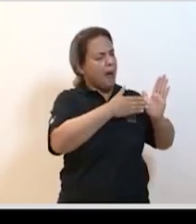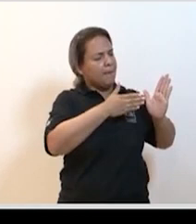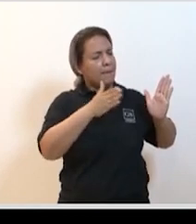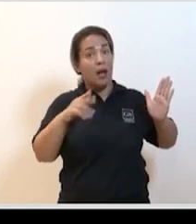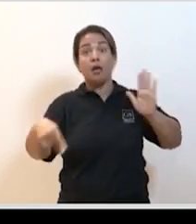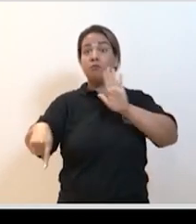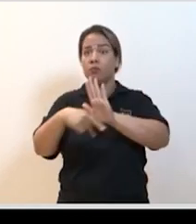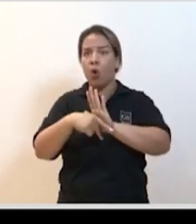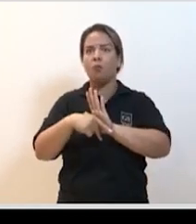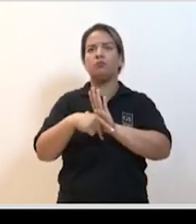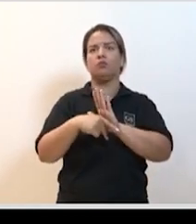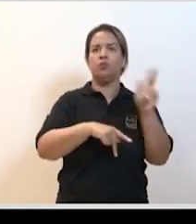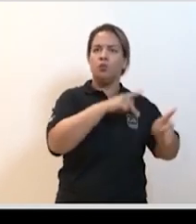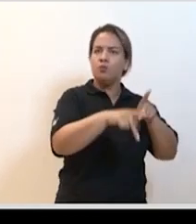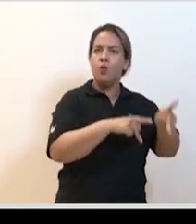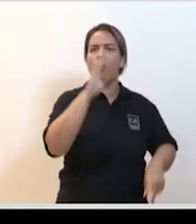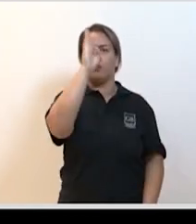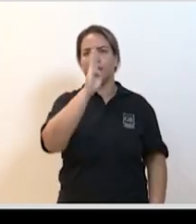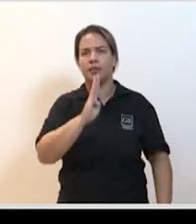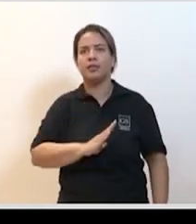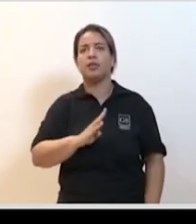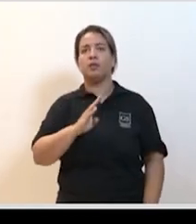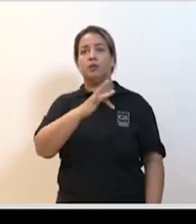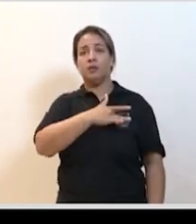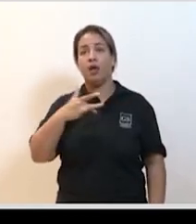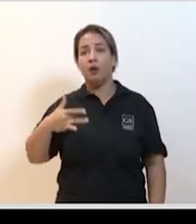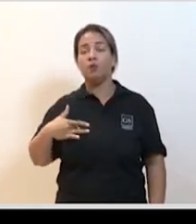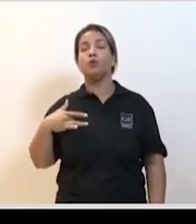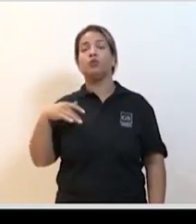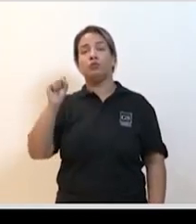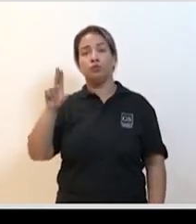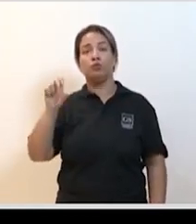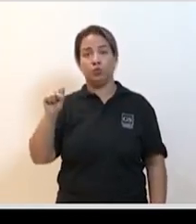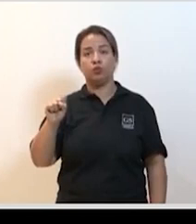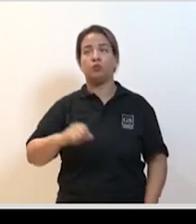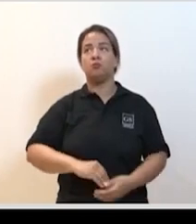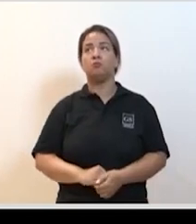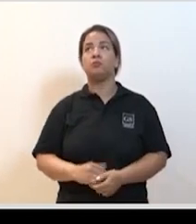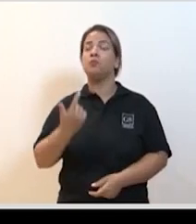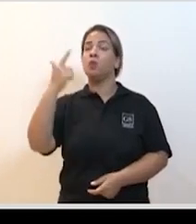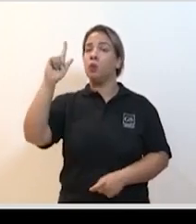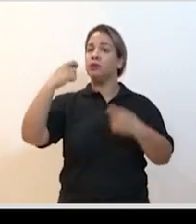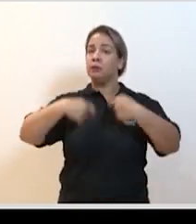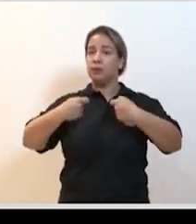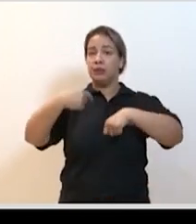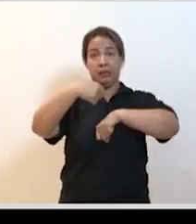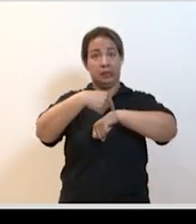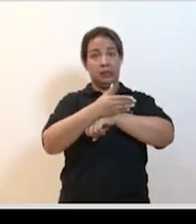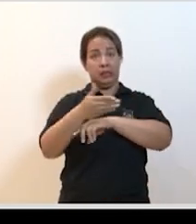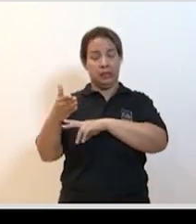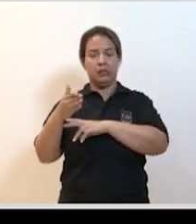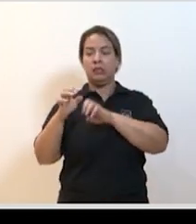uma coisa que poucas pessoas tem um serviço de saúde tão amplo e tão universal a outra coisa que a gente vai precisar ganhar tempo além da